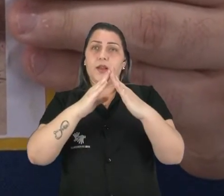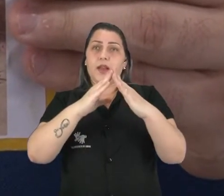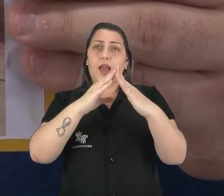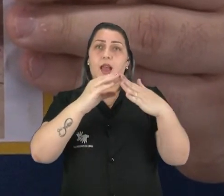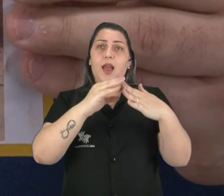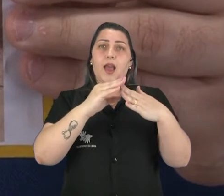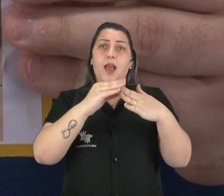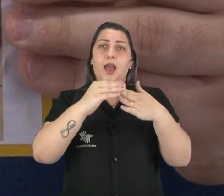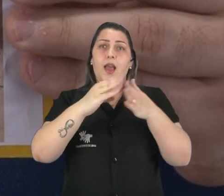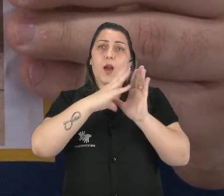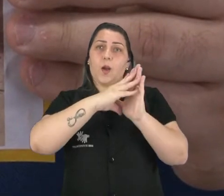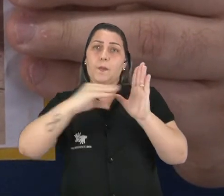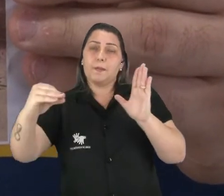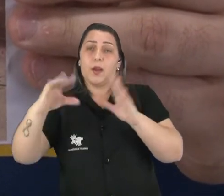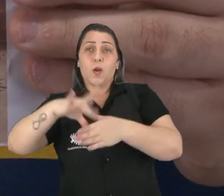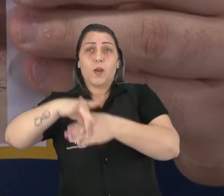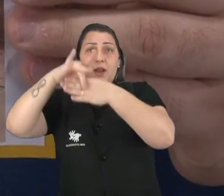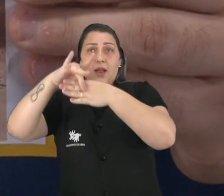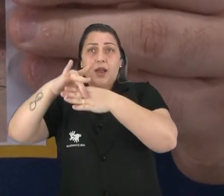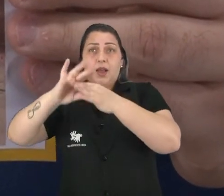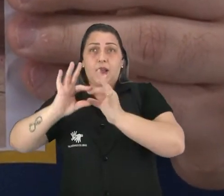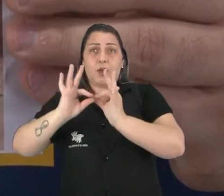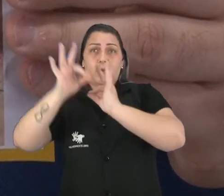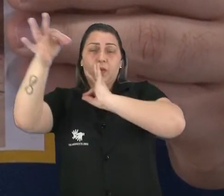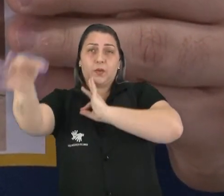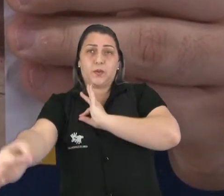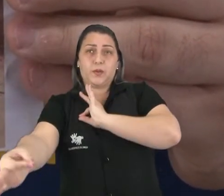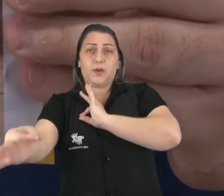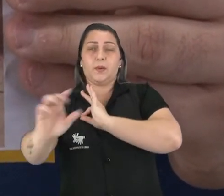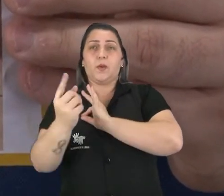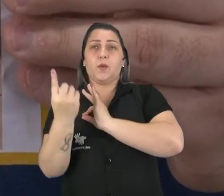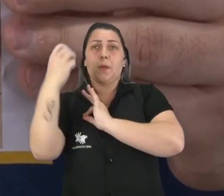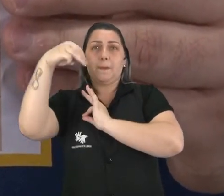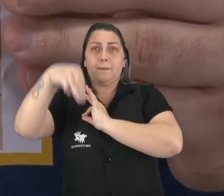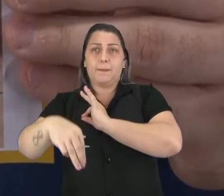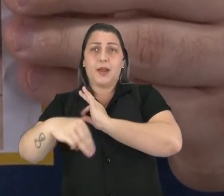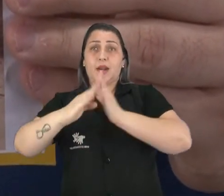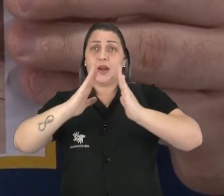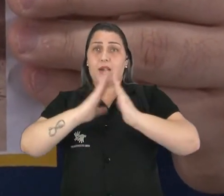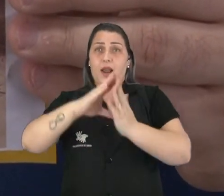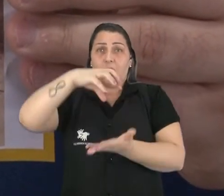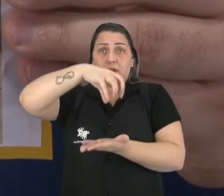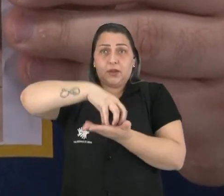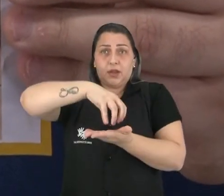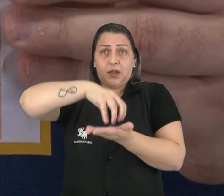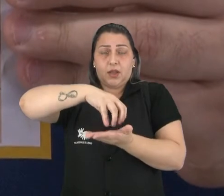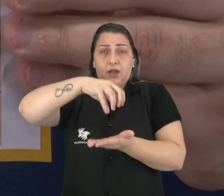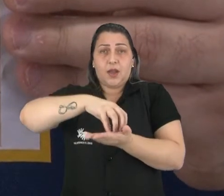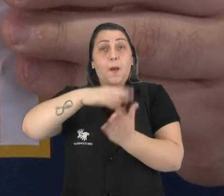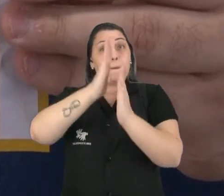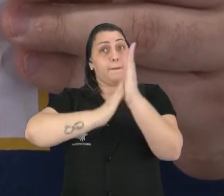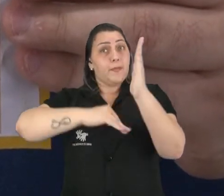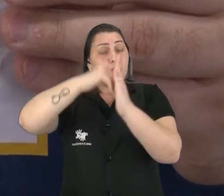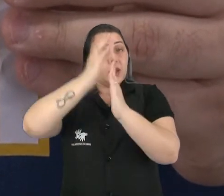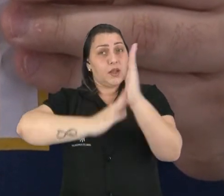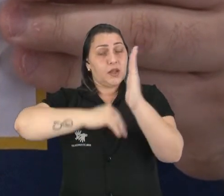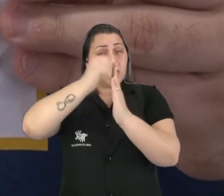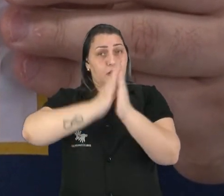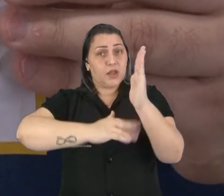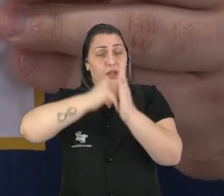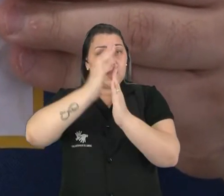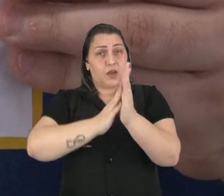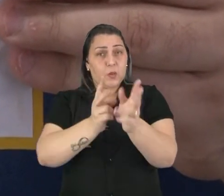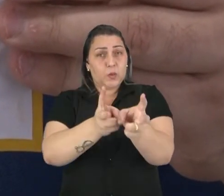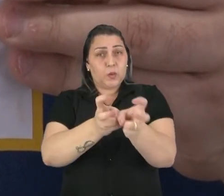o líder em direção a um local distante, cerca de um metro da sede, né, da aldeia, onde são pintados com tinta